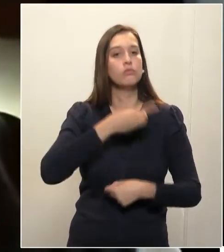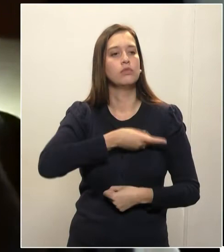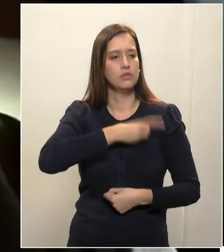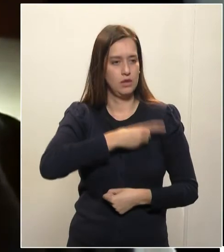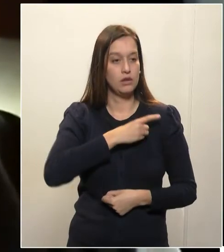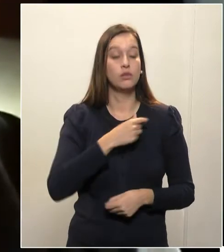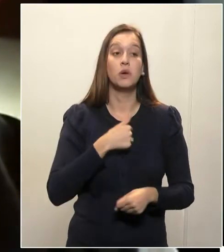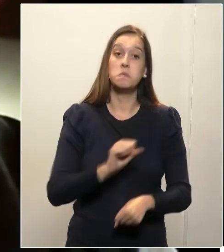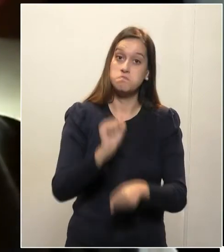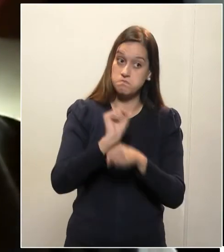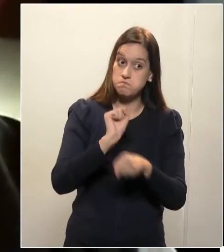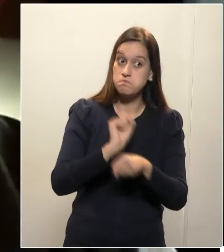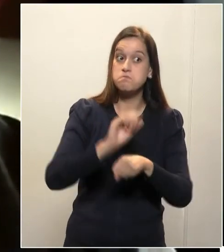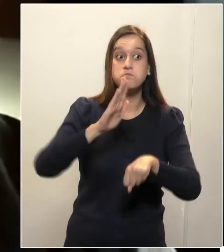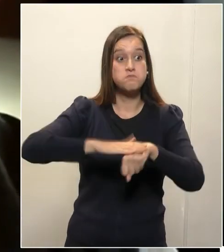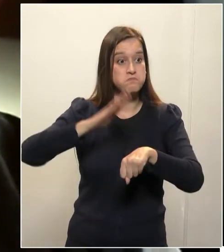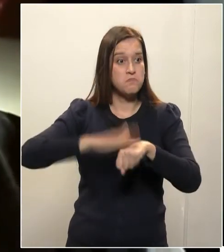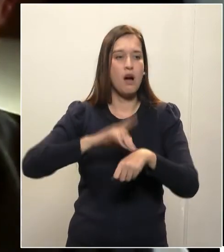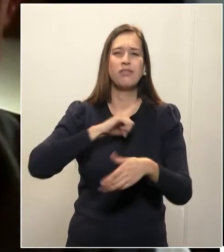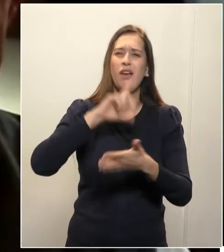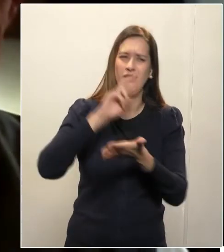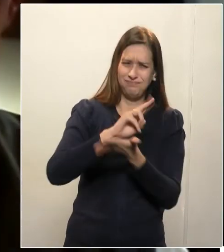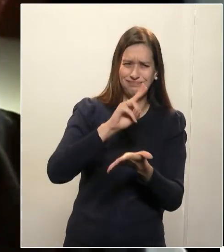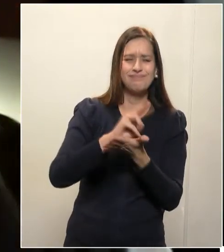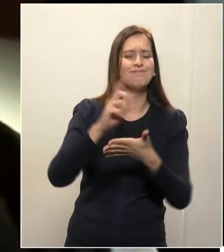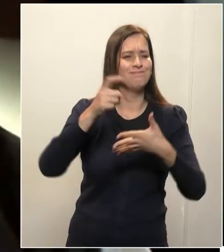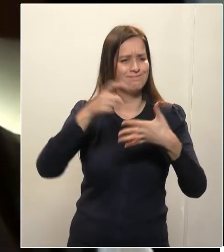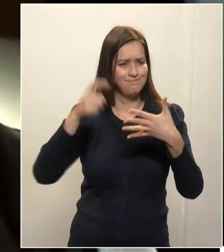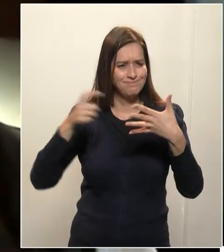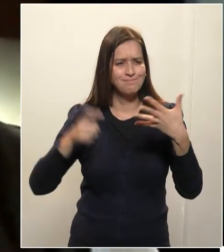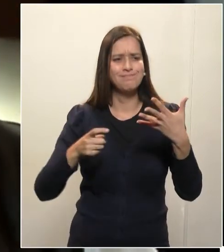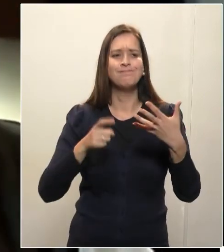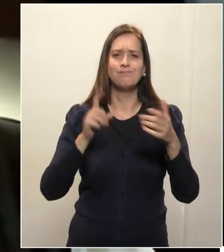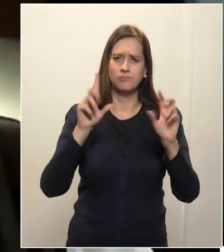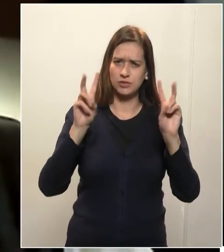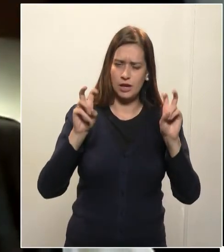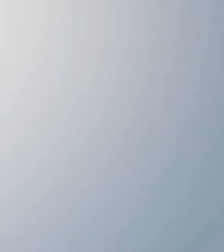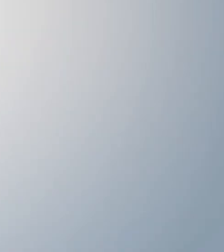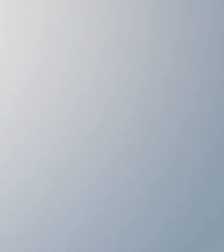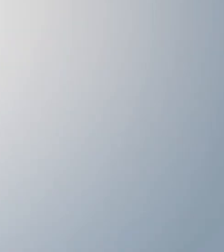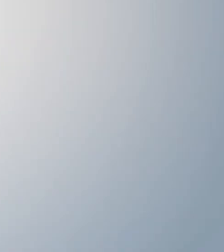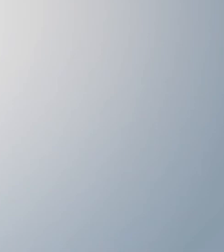assuntos que levamos ao governador. Era isso, senhor presidente. Muito obrigado.